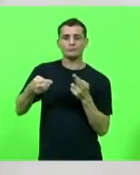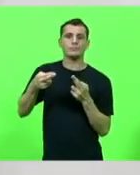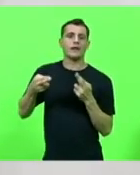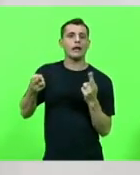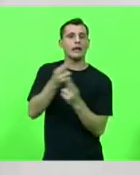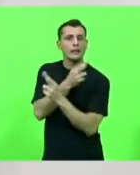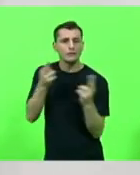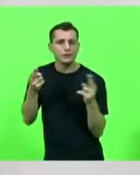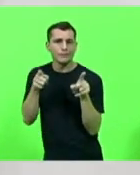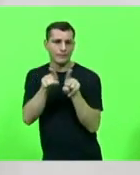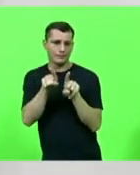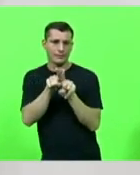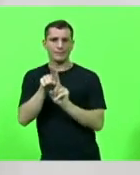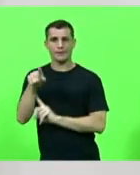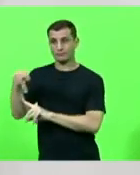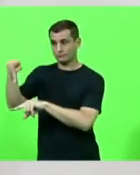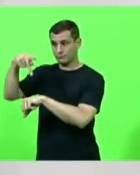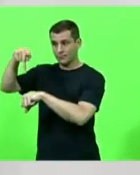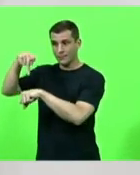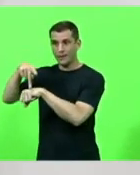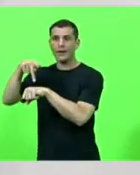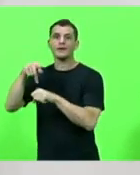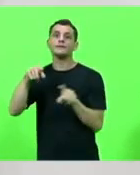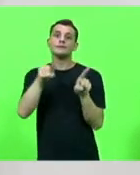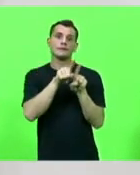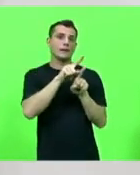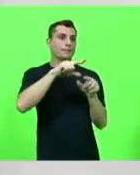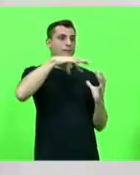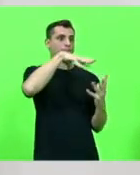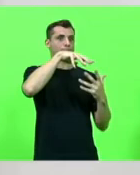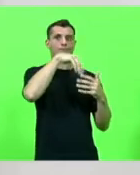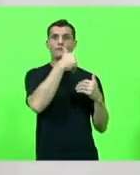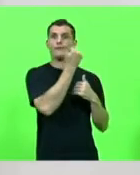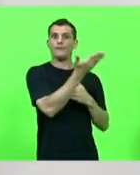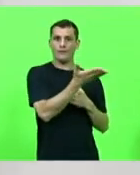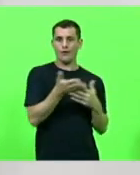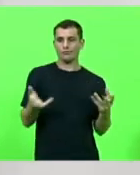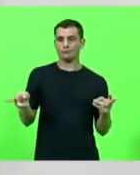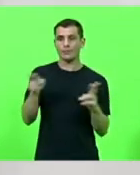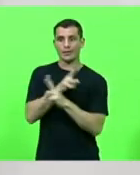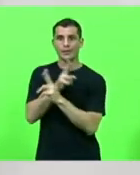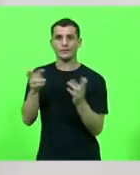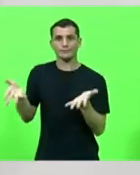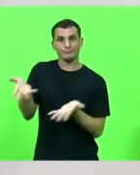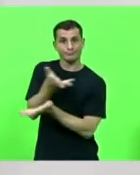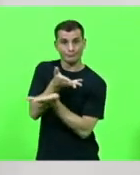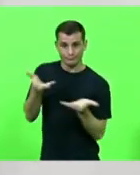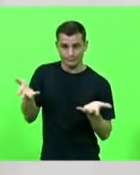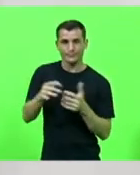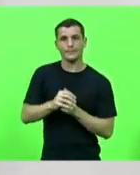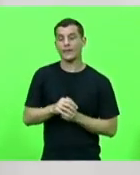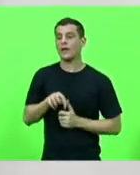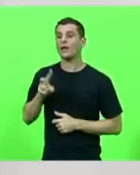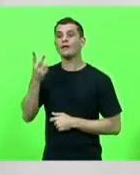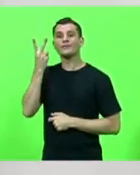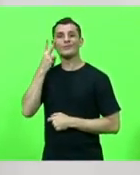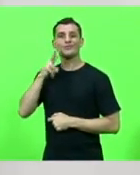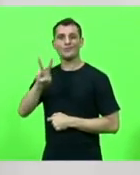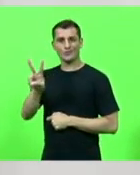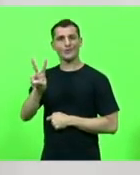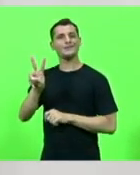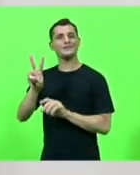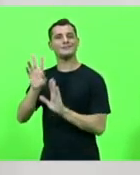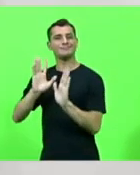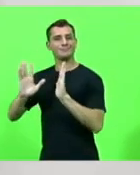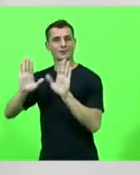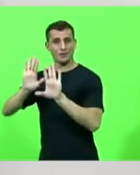internacional também visa discutir os desafios da indústria nesse segmento em dois dias de evento por meio de painéis